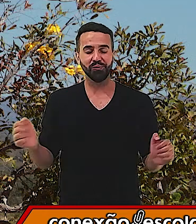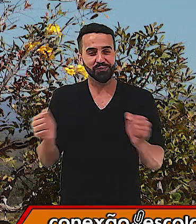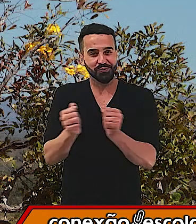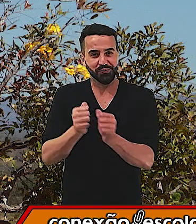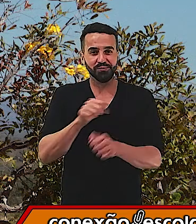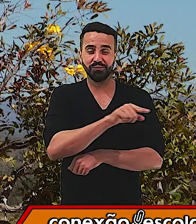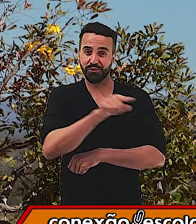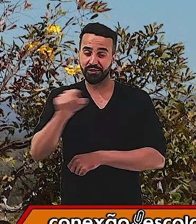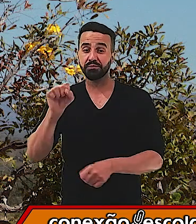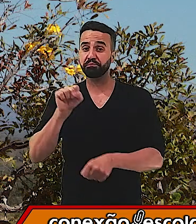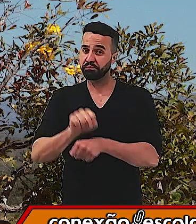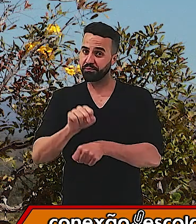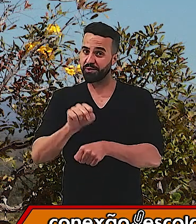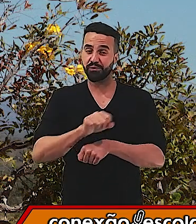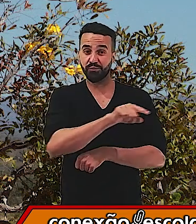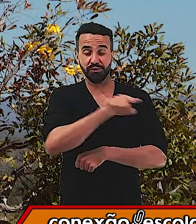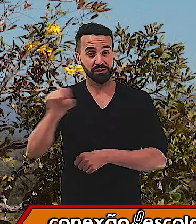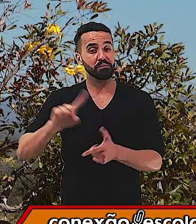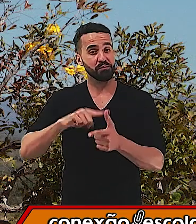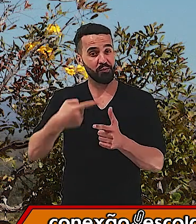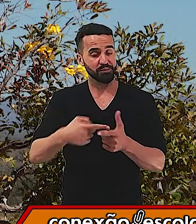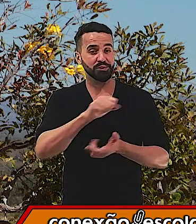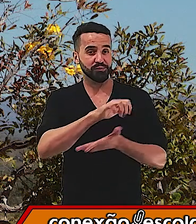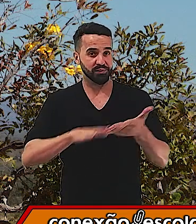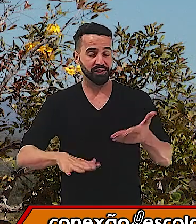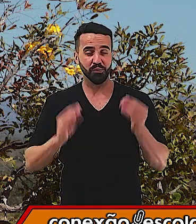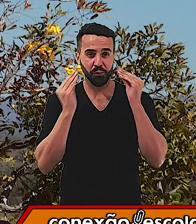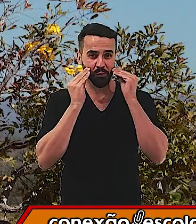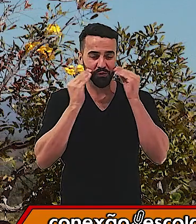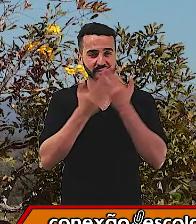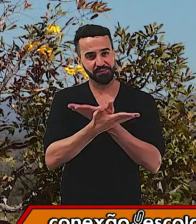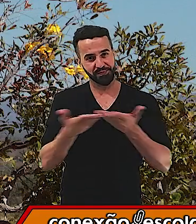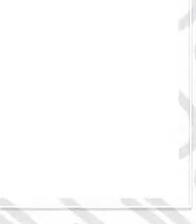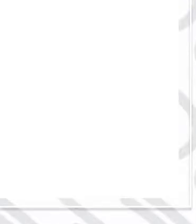vocês e aguardo que vocês estejam comigo na próxima atividade. Um beijo!